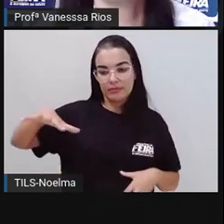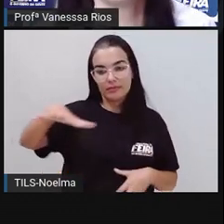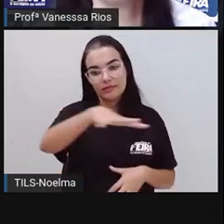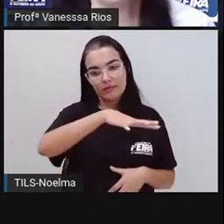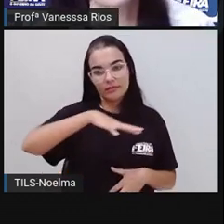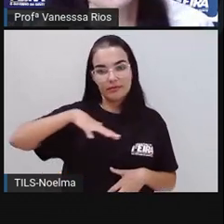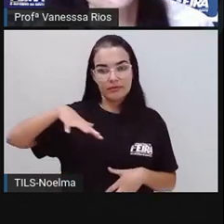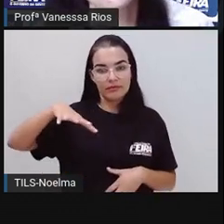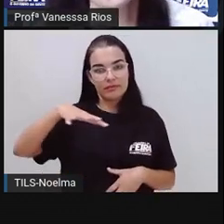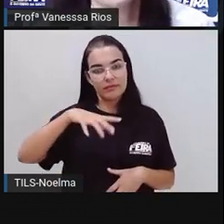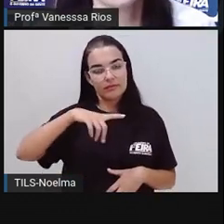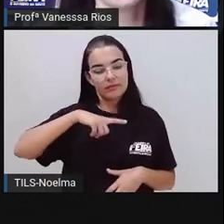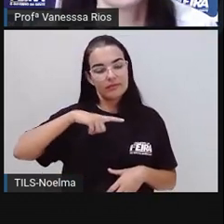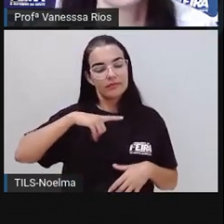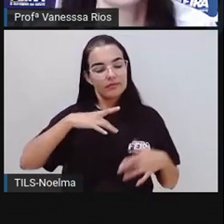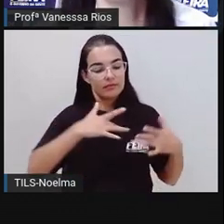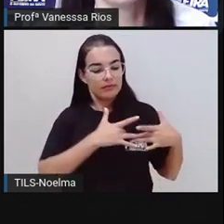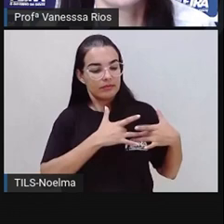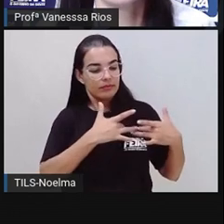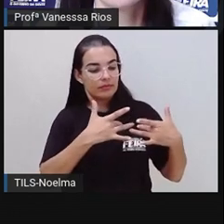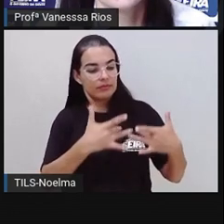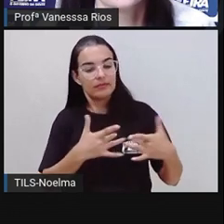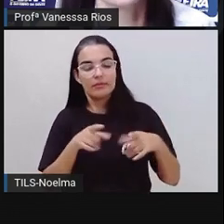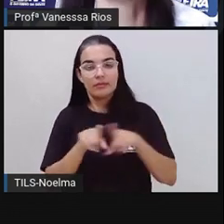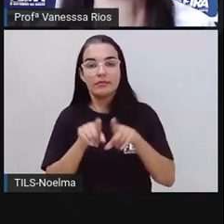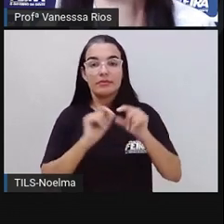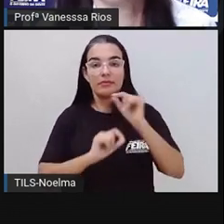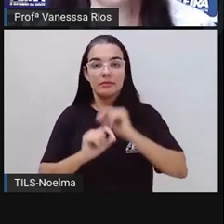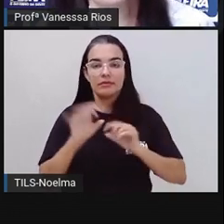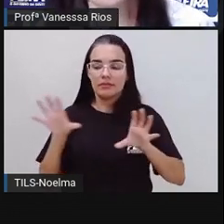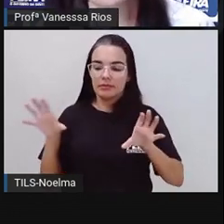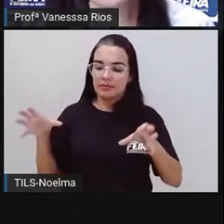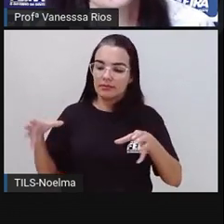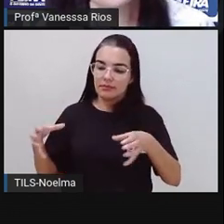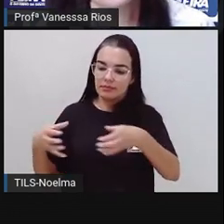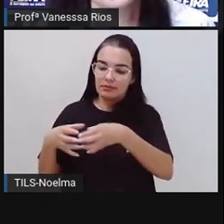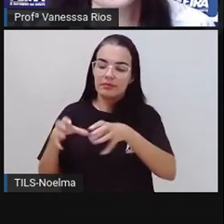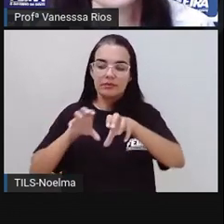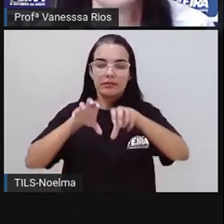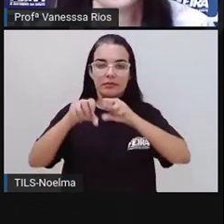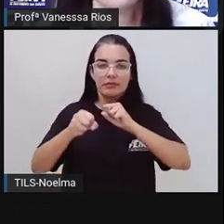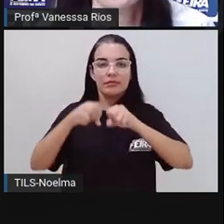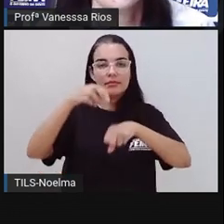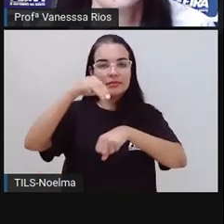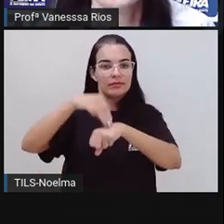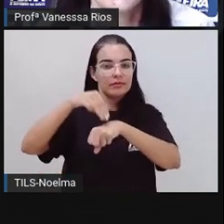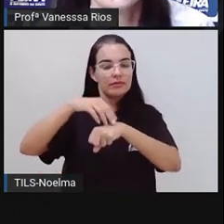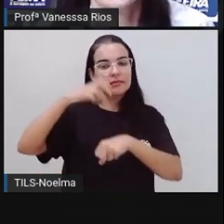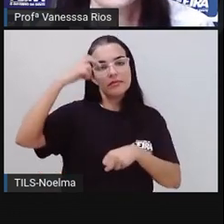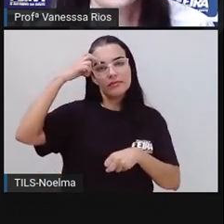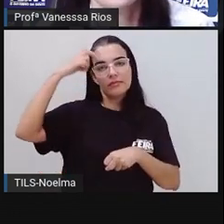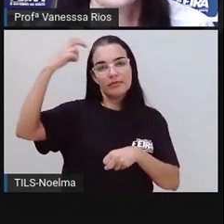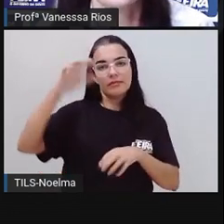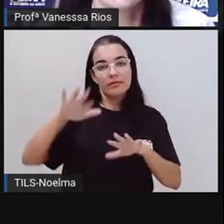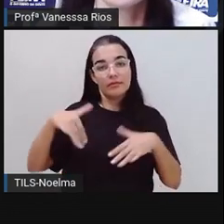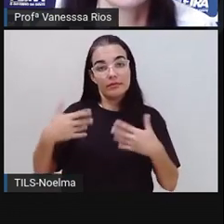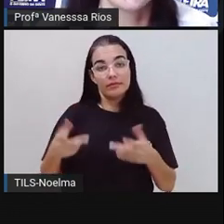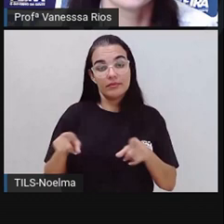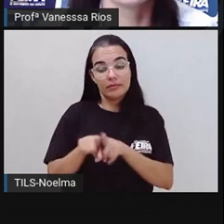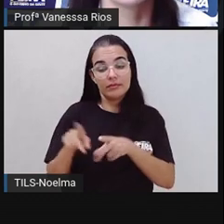contribuindo aí com a formação histórica, que é com a formação cultural do município. E aí a gente